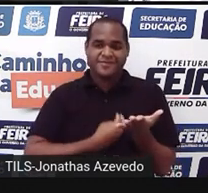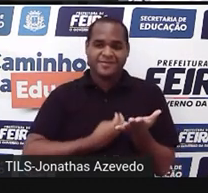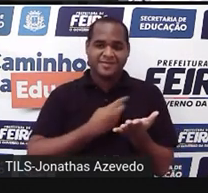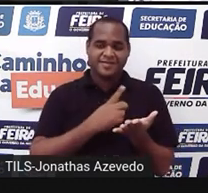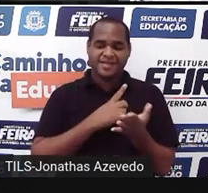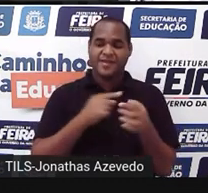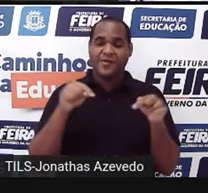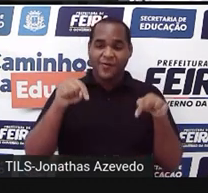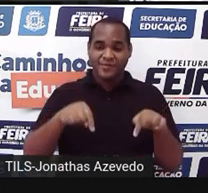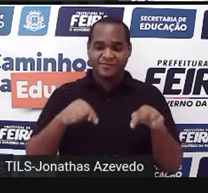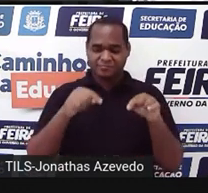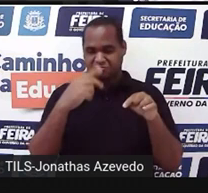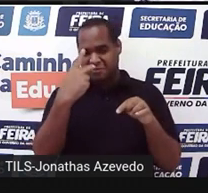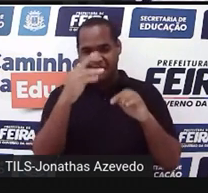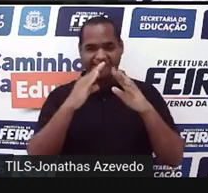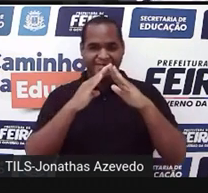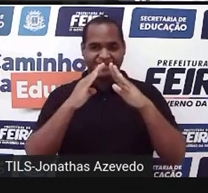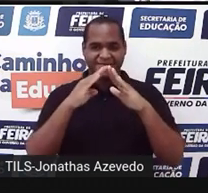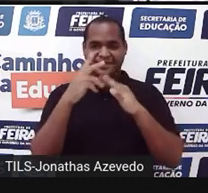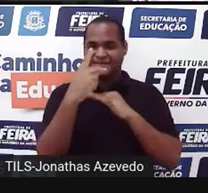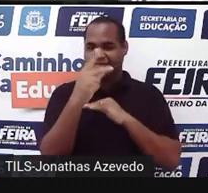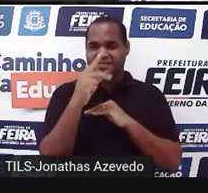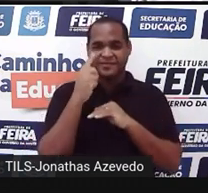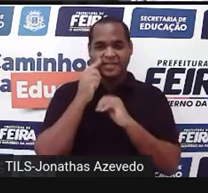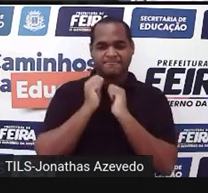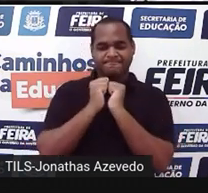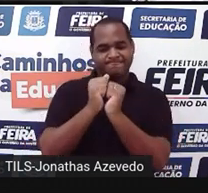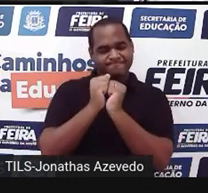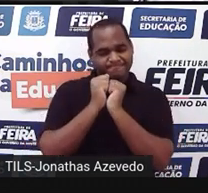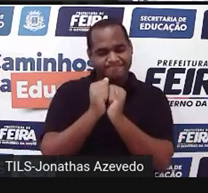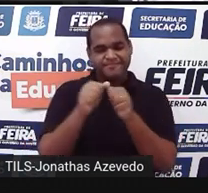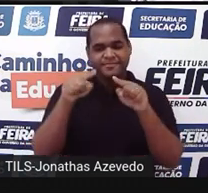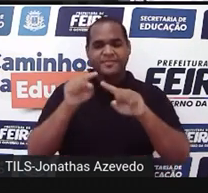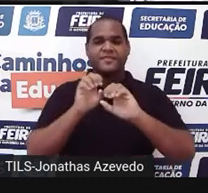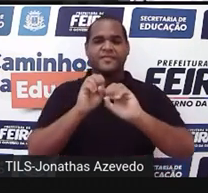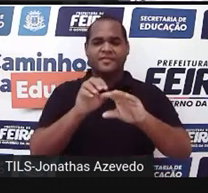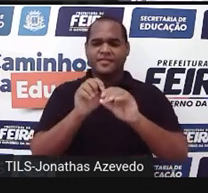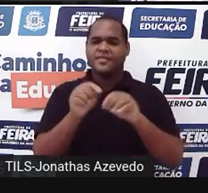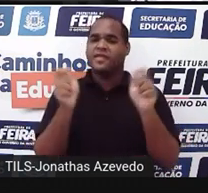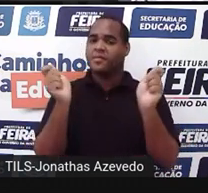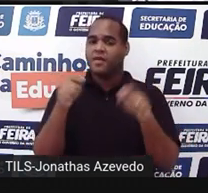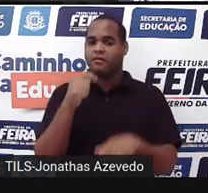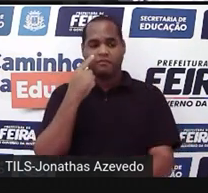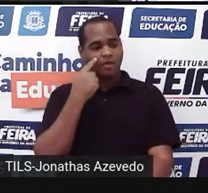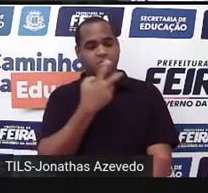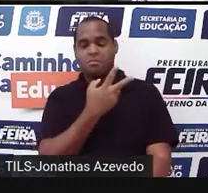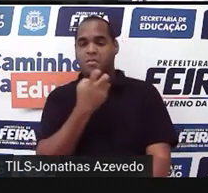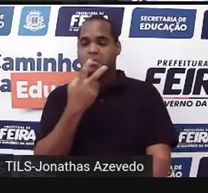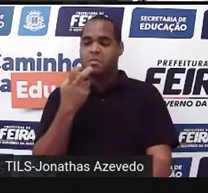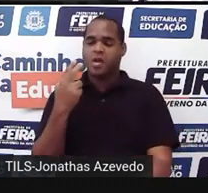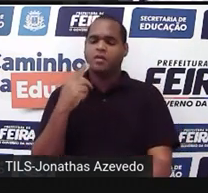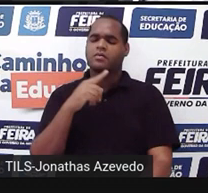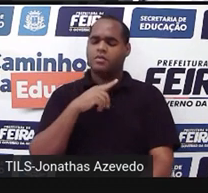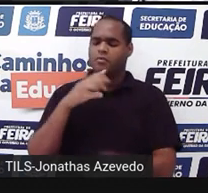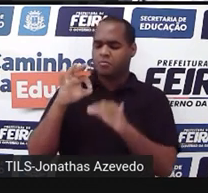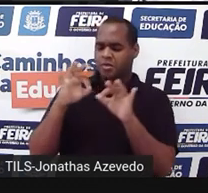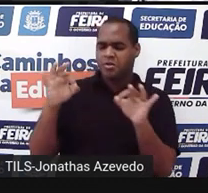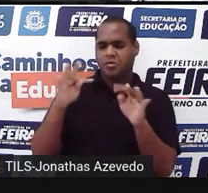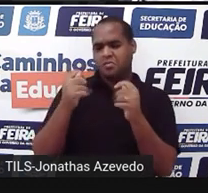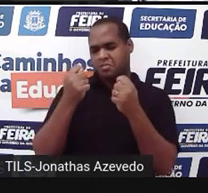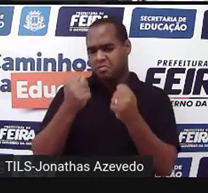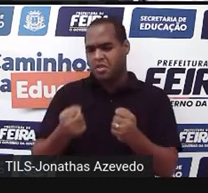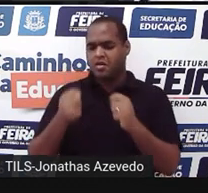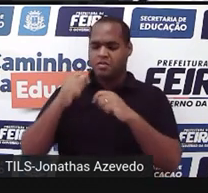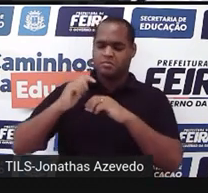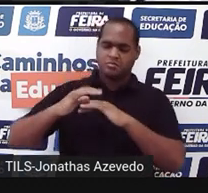você estiver acompanhando aqui a nossa aula, pode olhar, vai ter medidas, né?